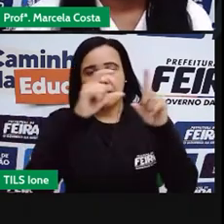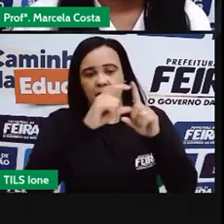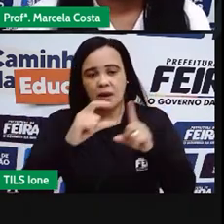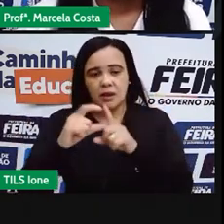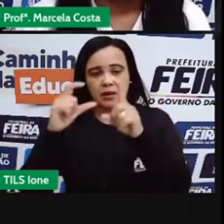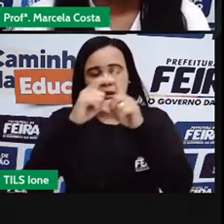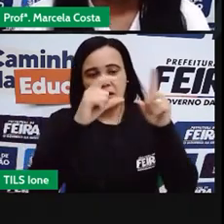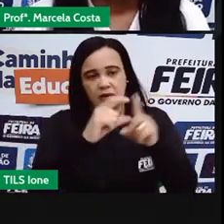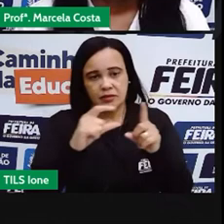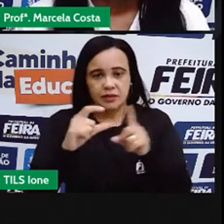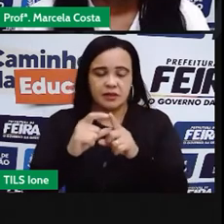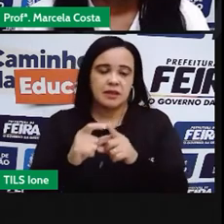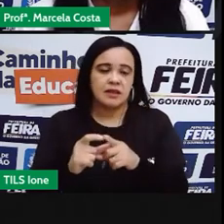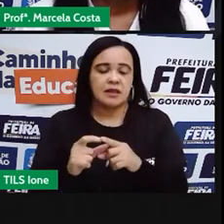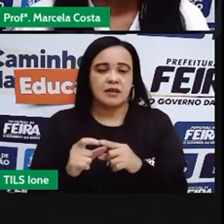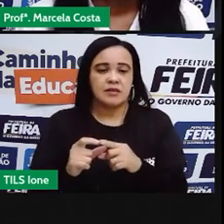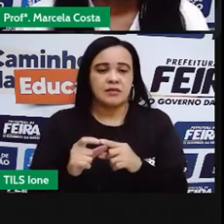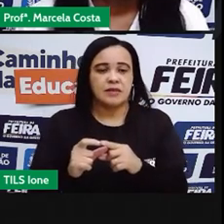algo.